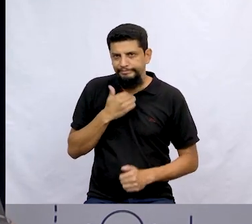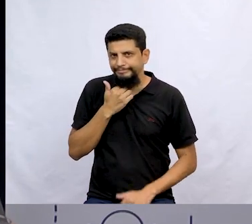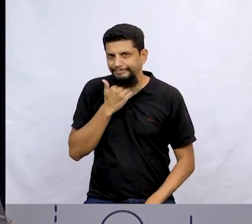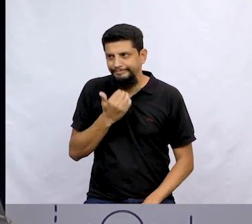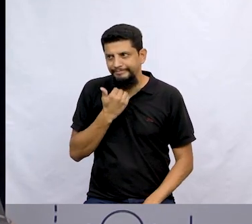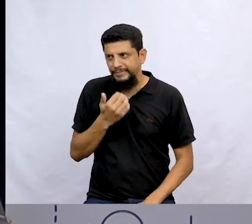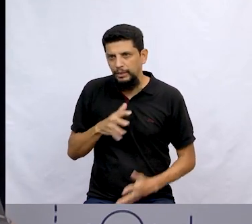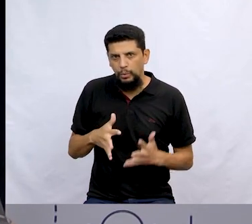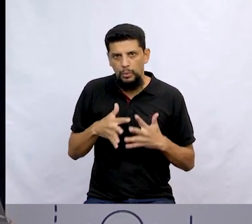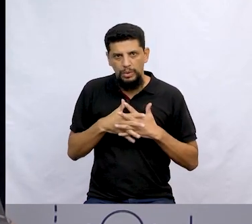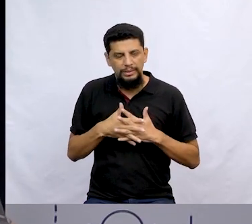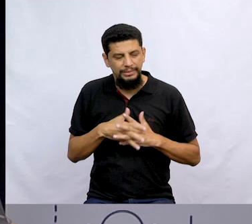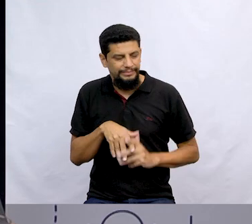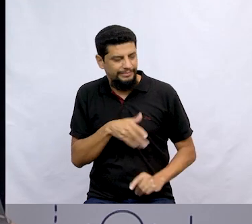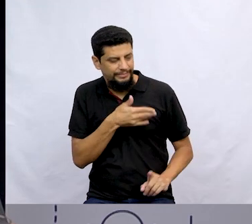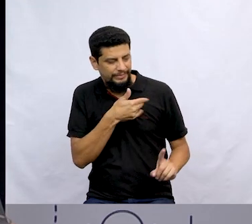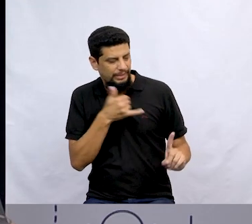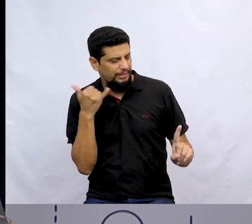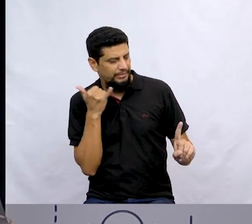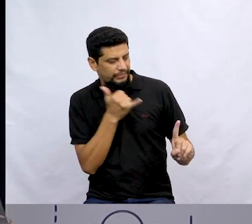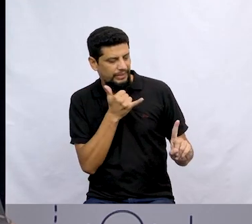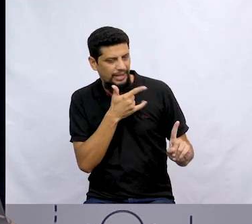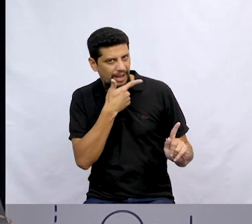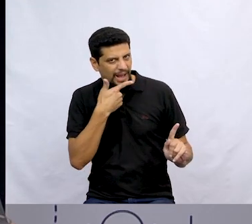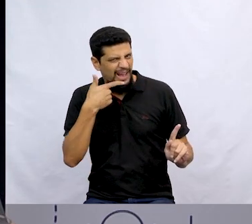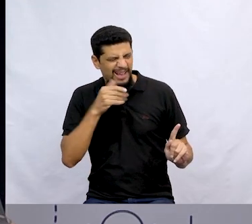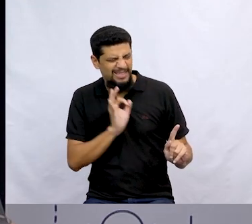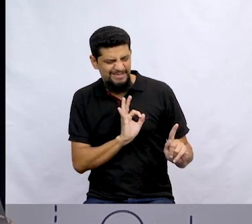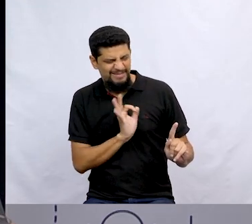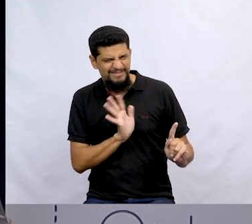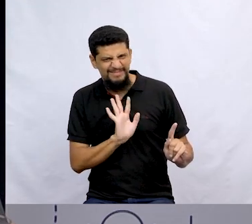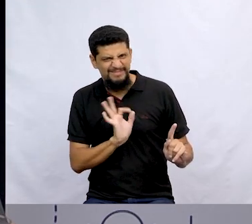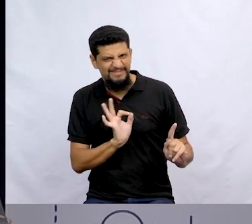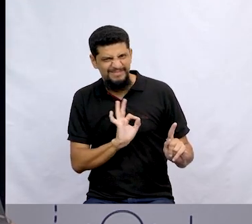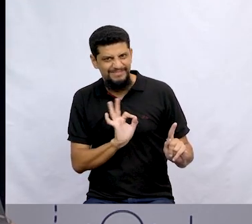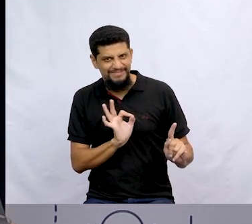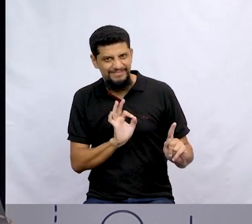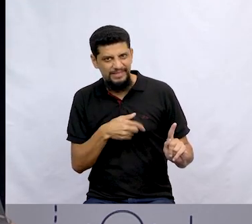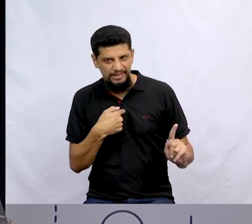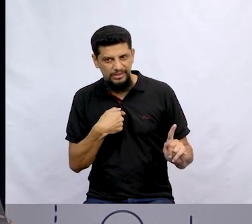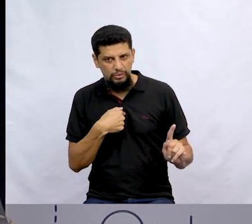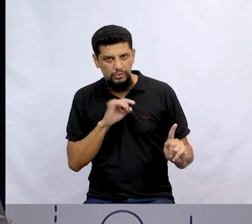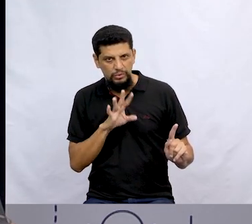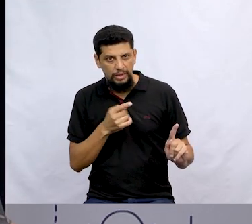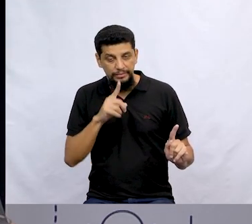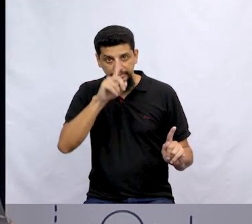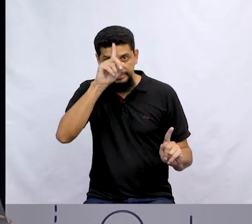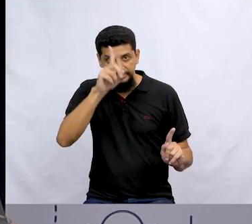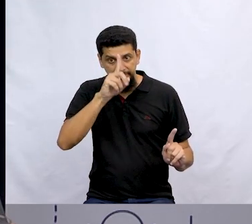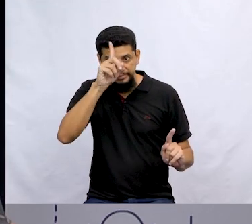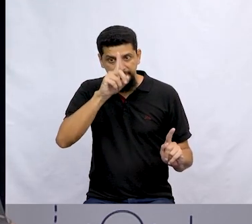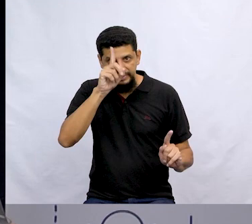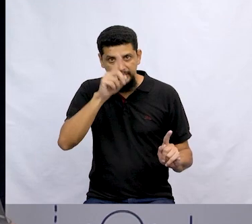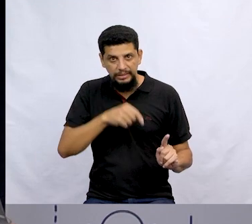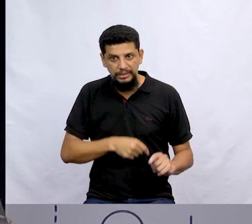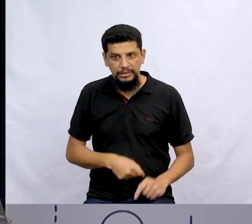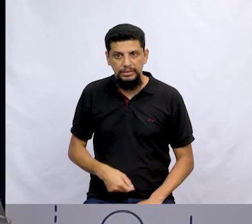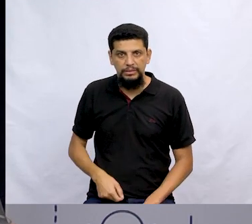confusão, disse, sorrindo. Ah, nada, nada, não foi nada. Eu só inventei uma